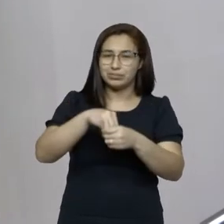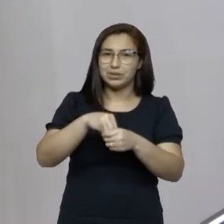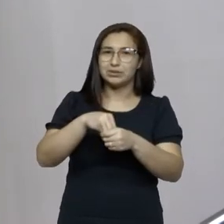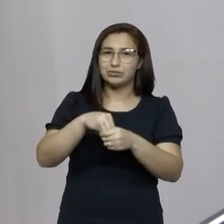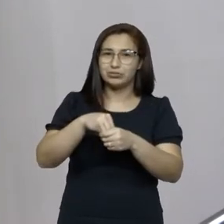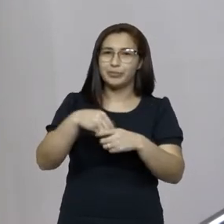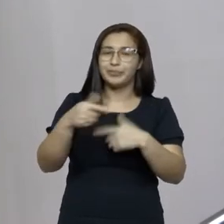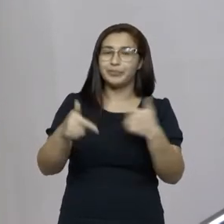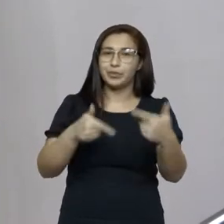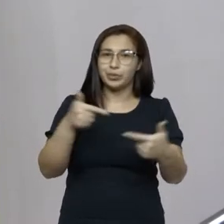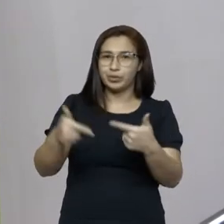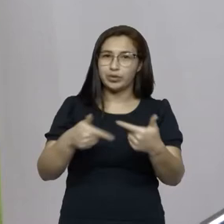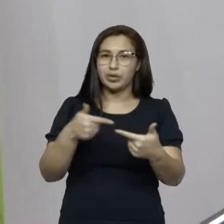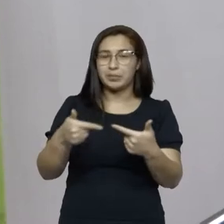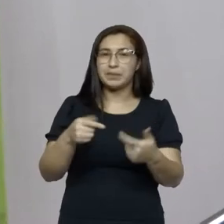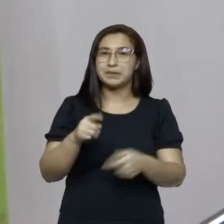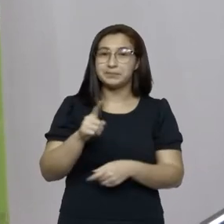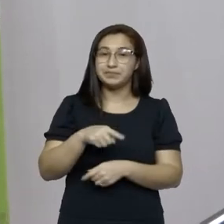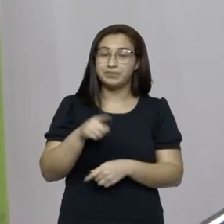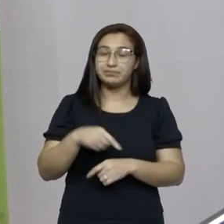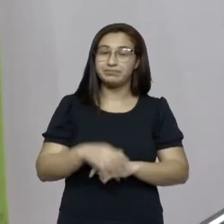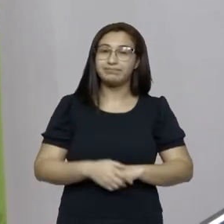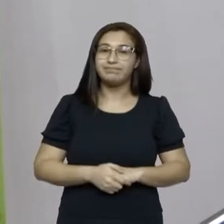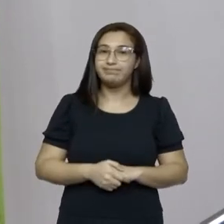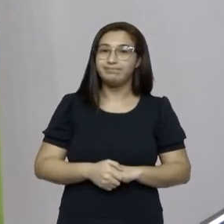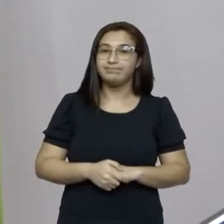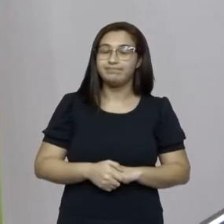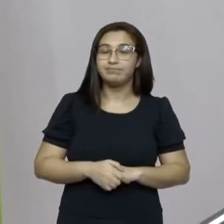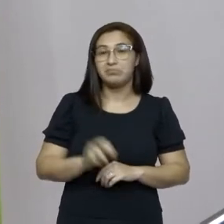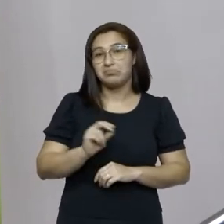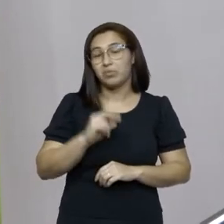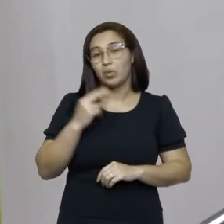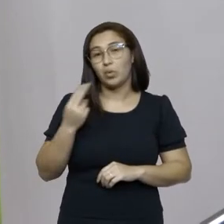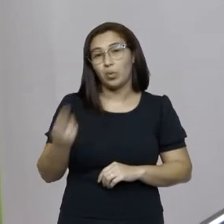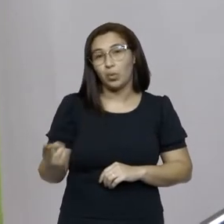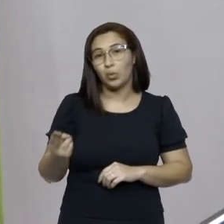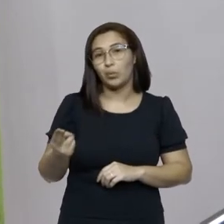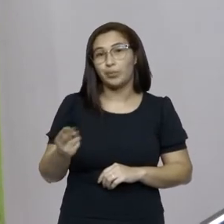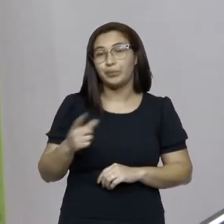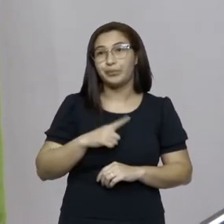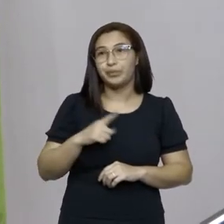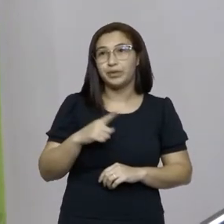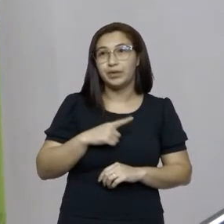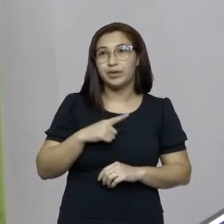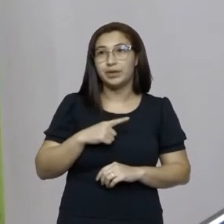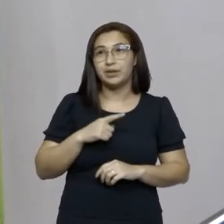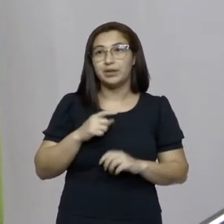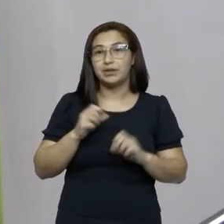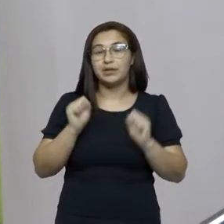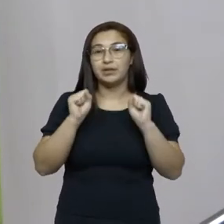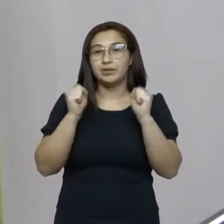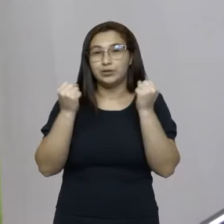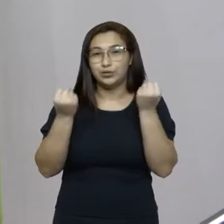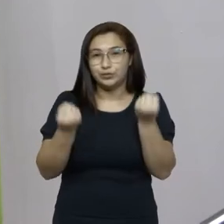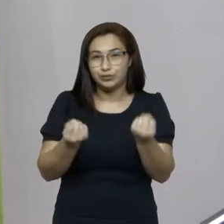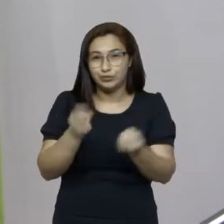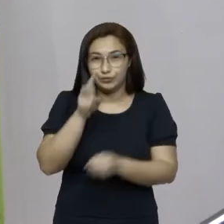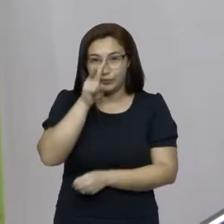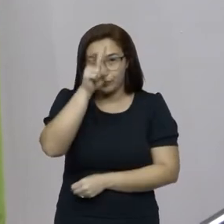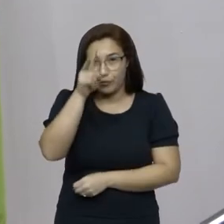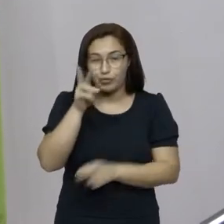a atividade ou que têm uma tendência muito forte, o